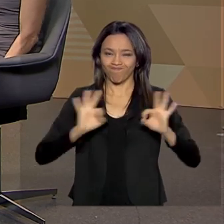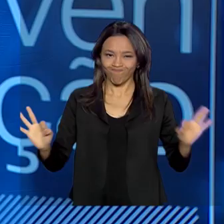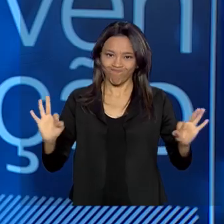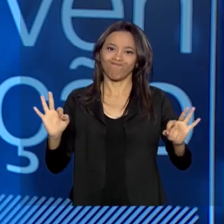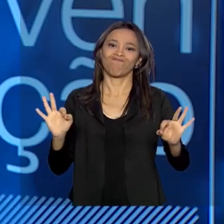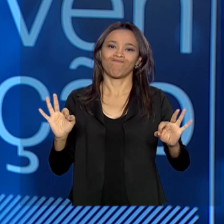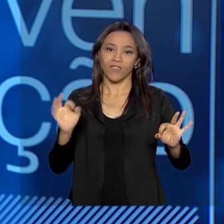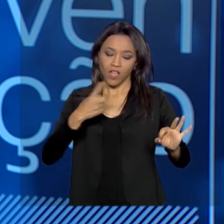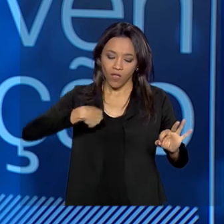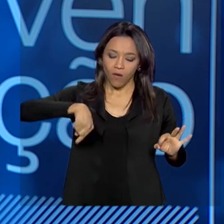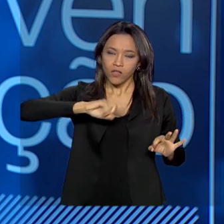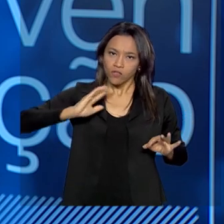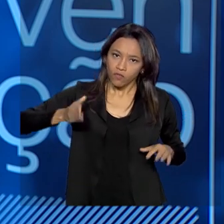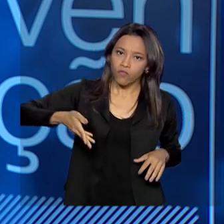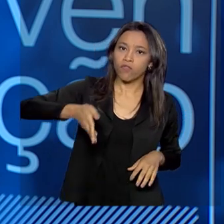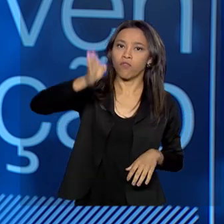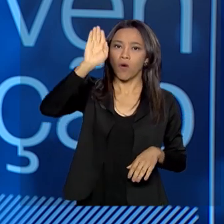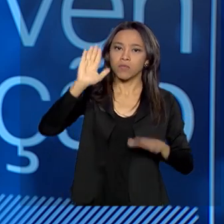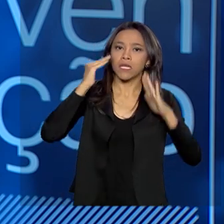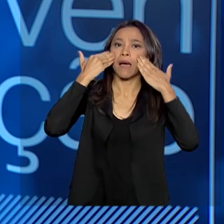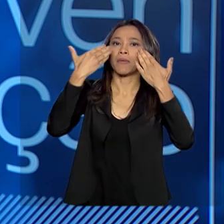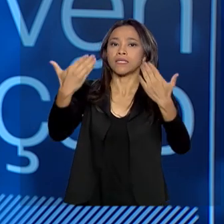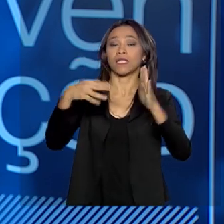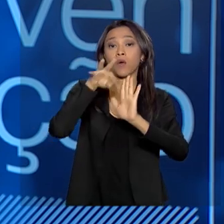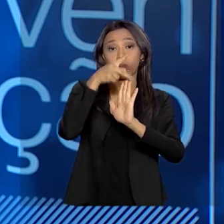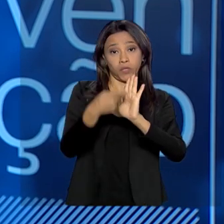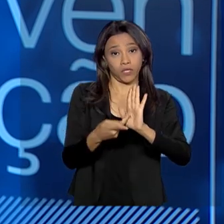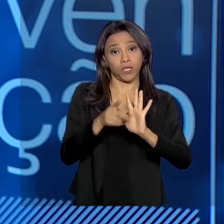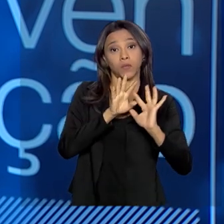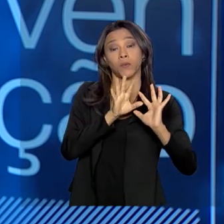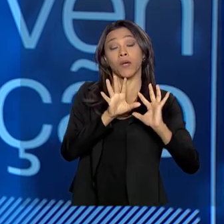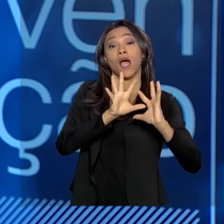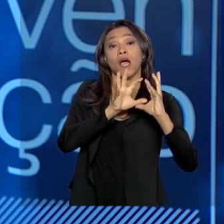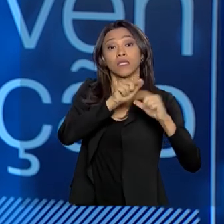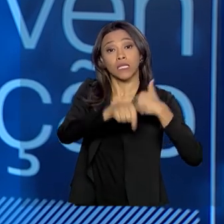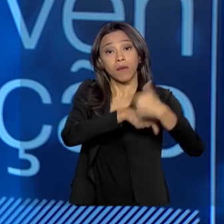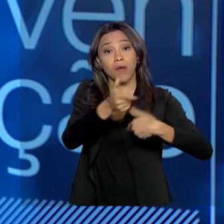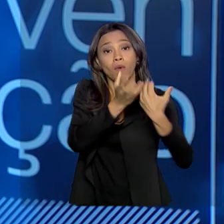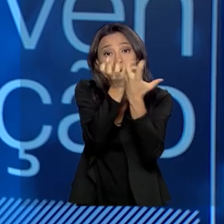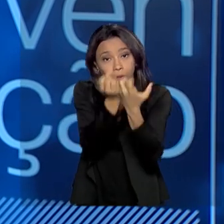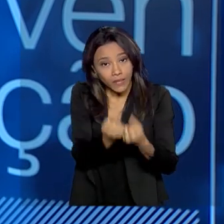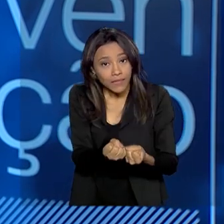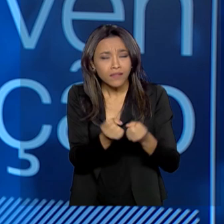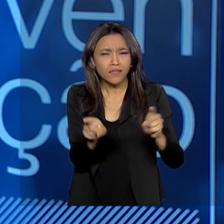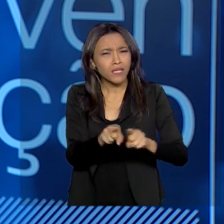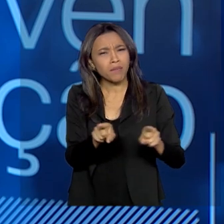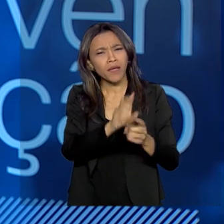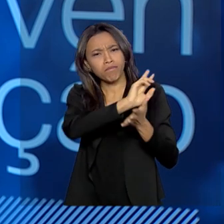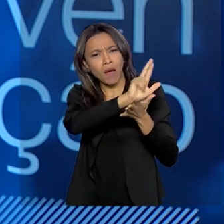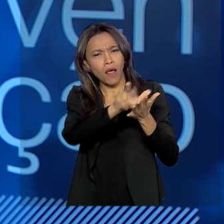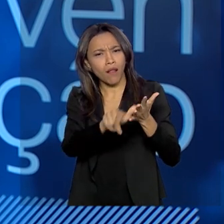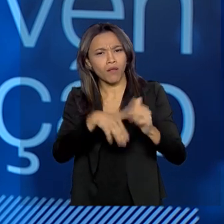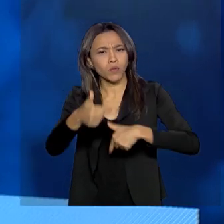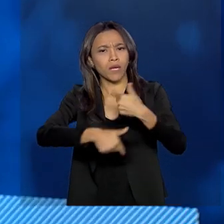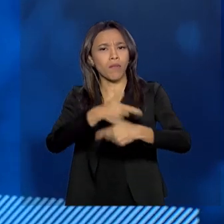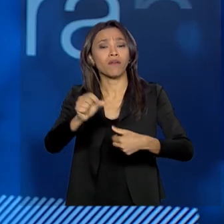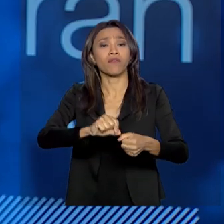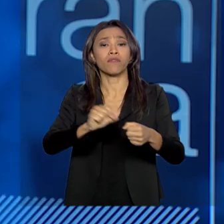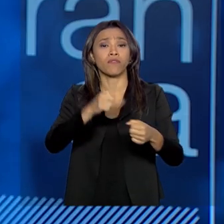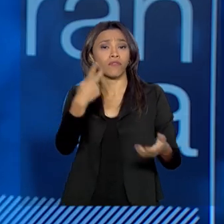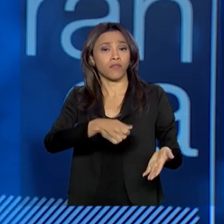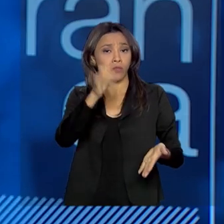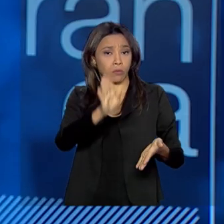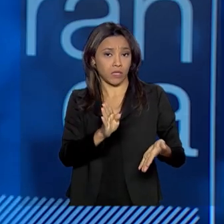Nós fomos apresentar a Operação Acolhida e também o trabalho em geral que é feito pelo Brasil na